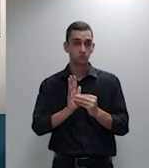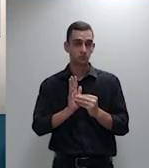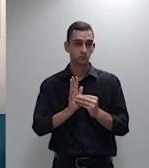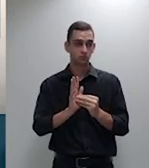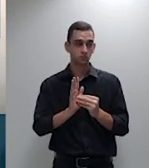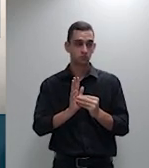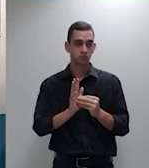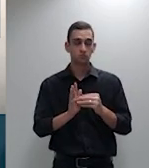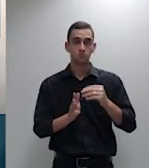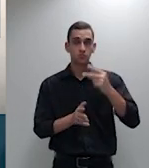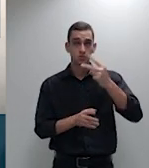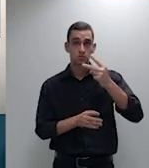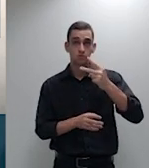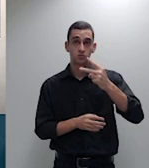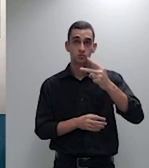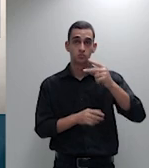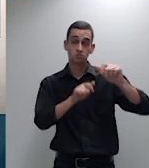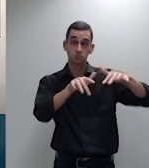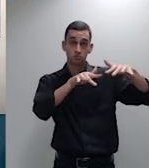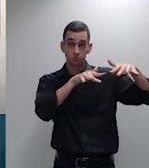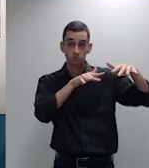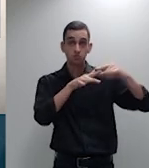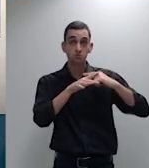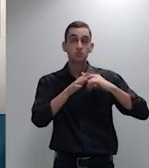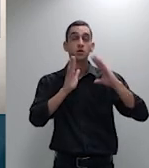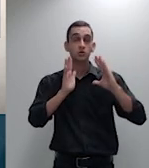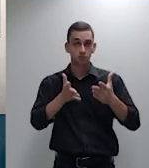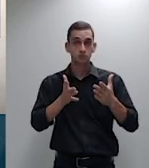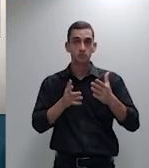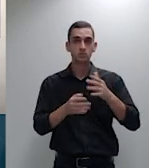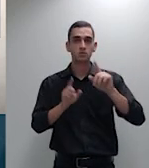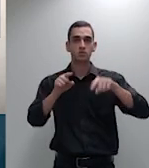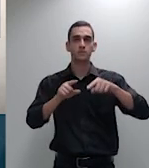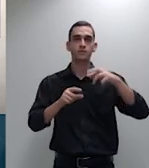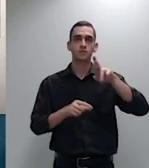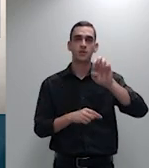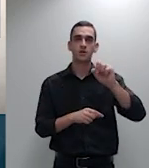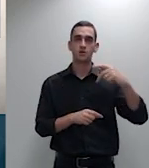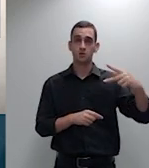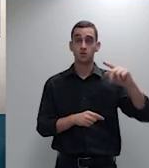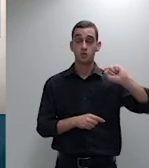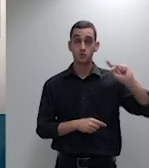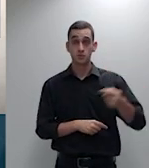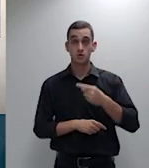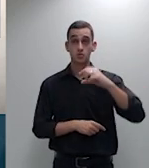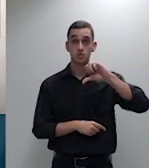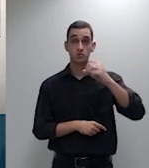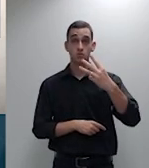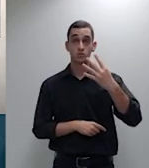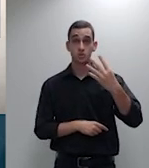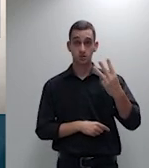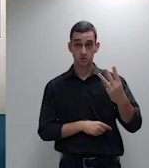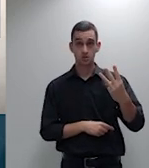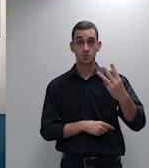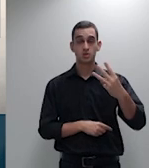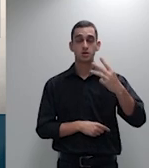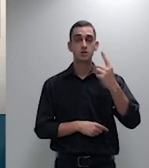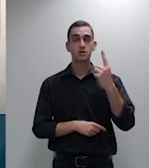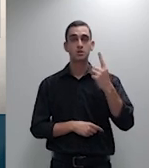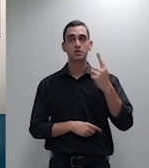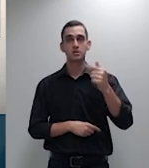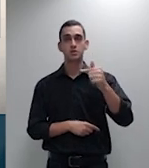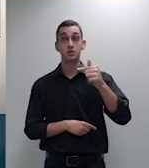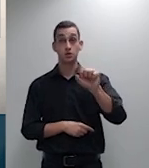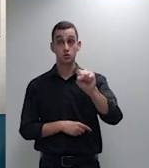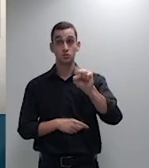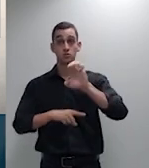que é o RESP 1.943.178 do Ceará esse